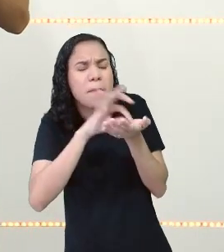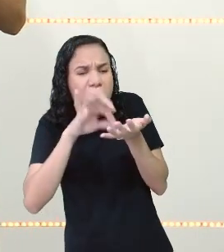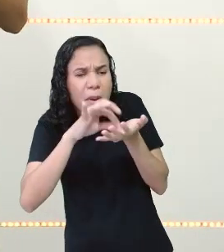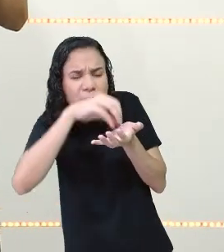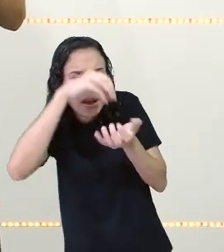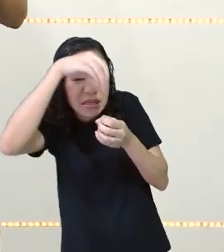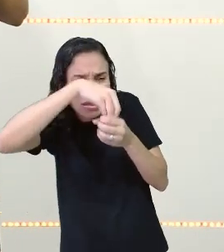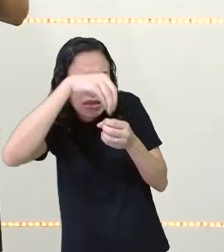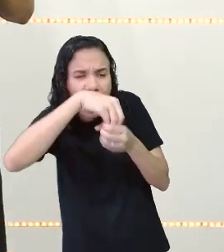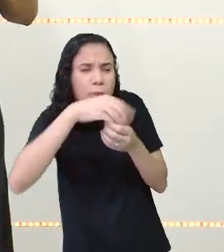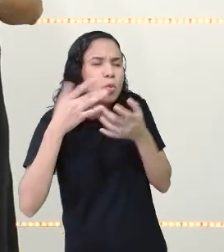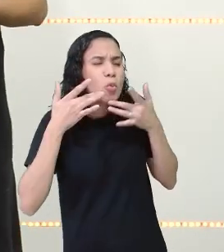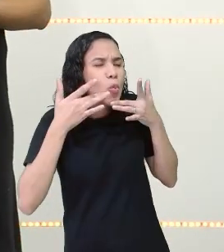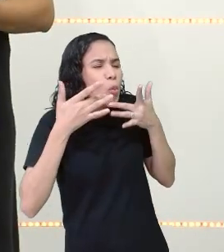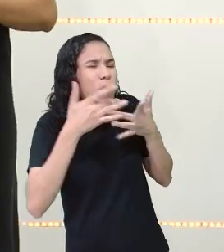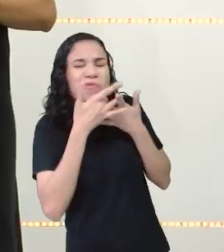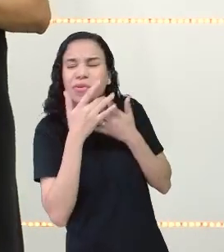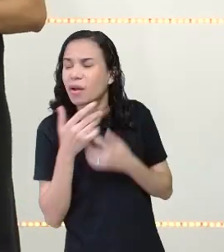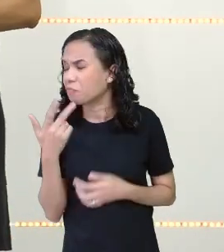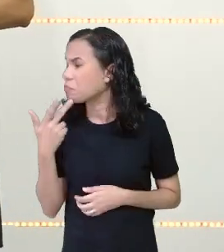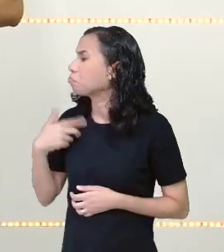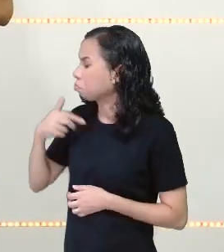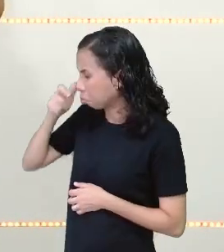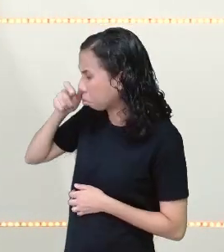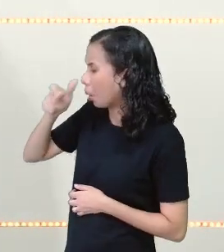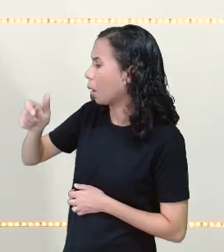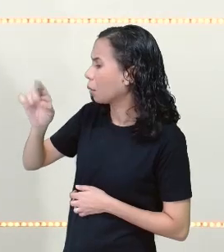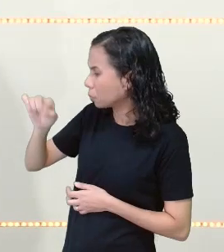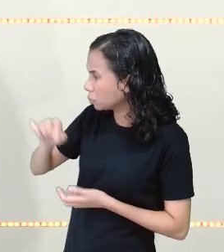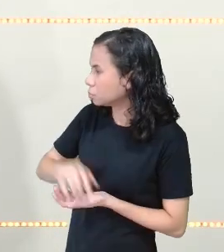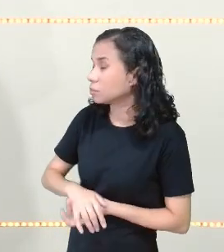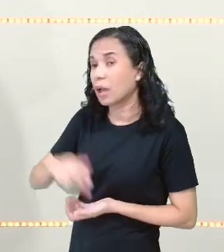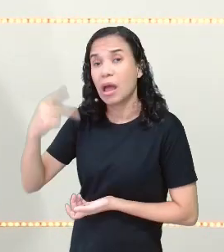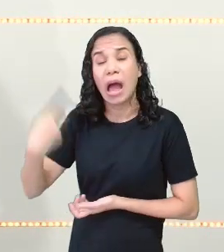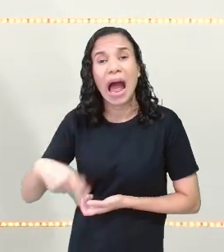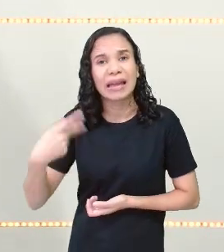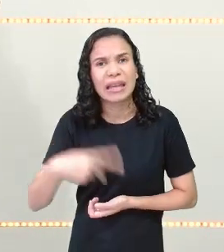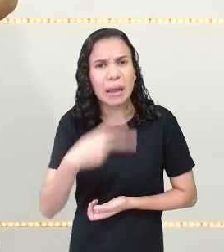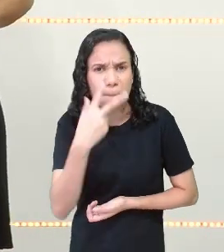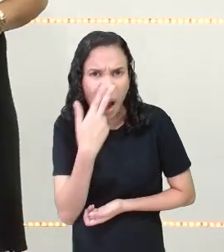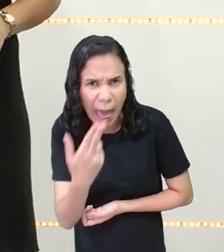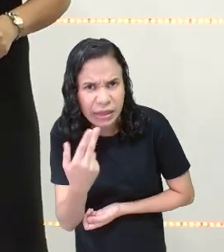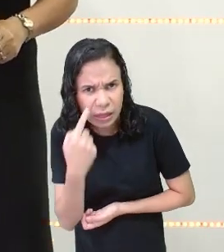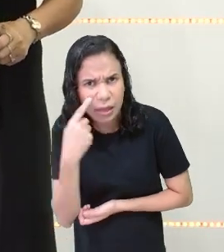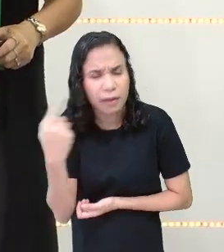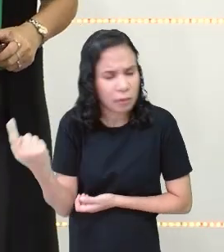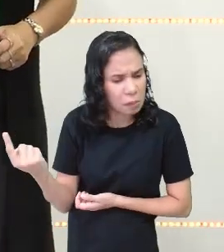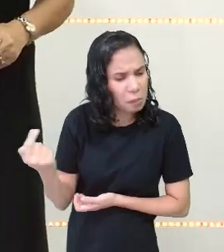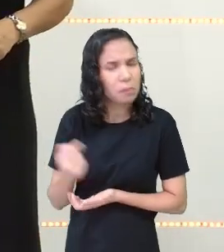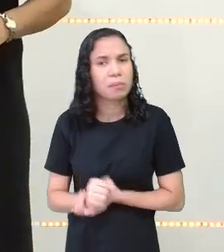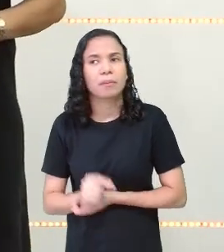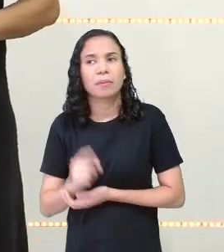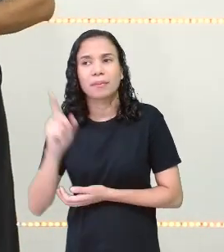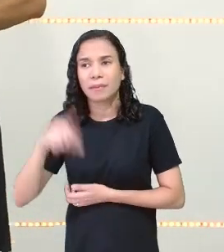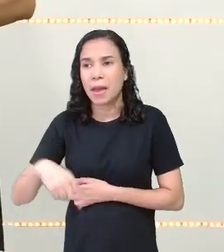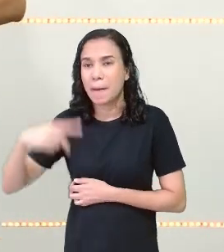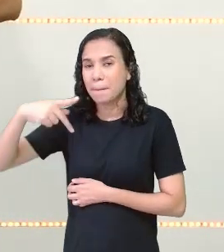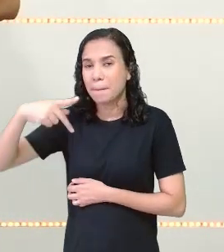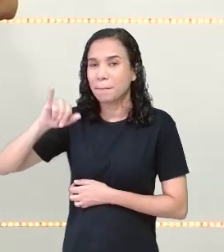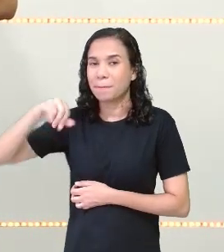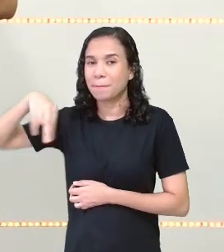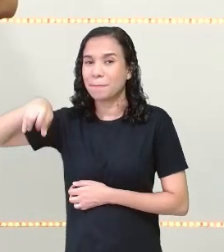sementinhas dentro, não sei o que. Eu fiz, eita, que interessante, né? Aqui a gente tem uma muito parecida com a fruta do Conde, que é a